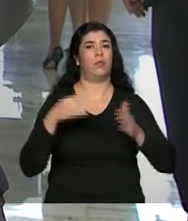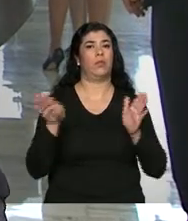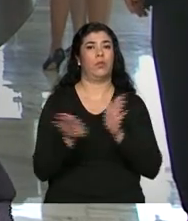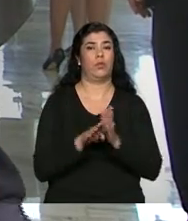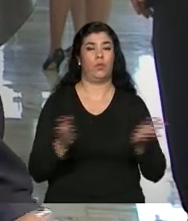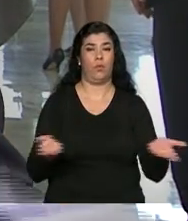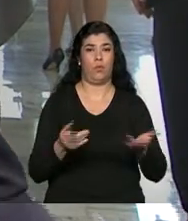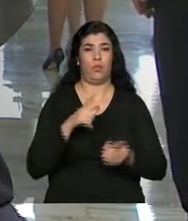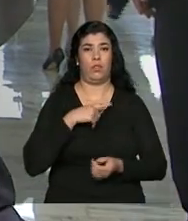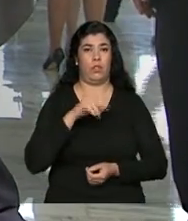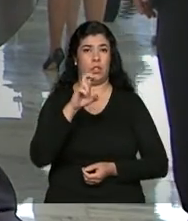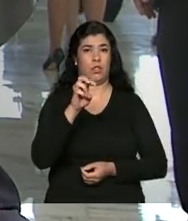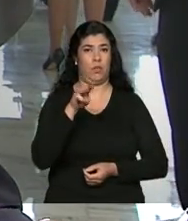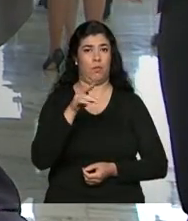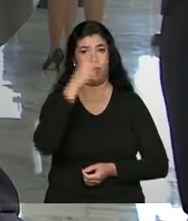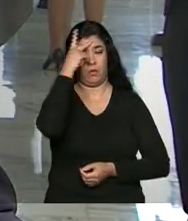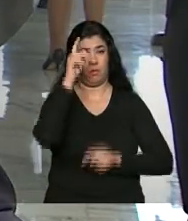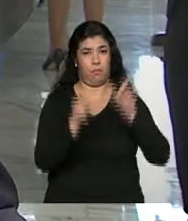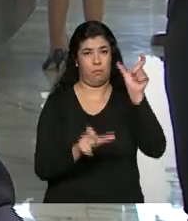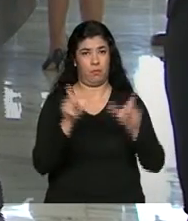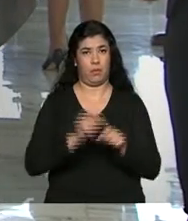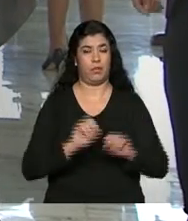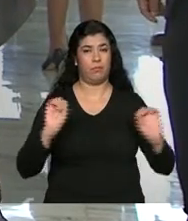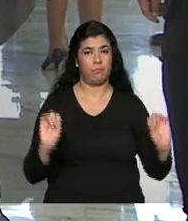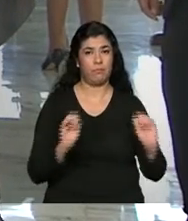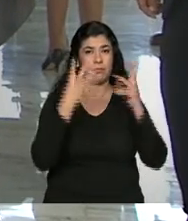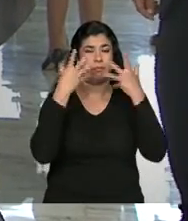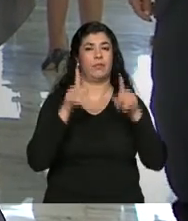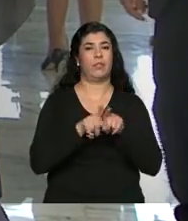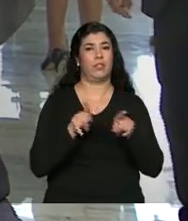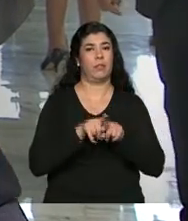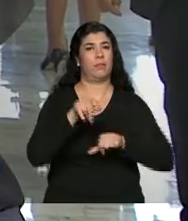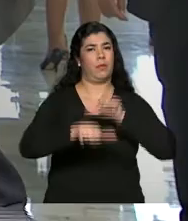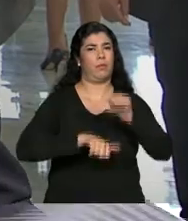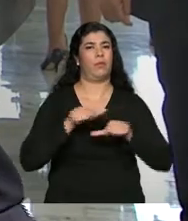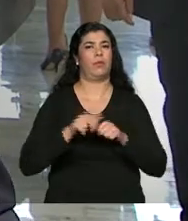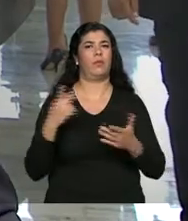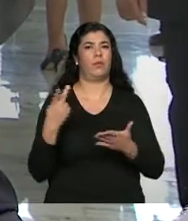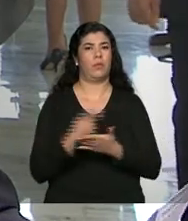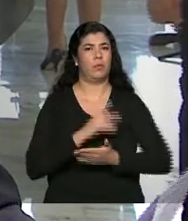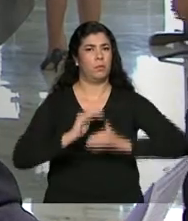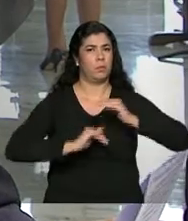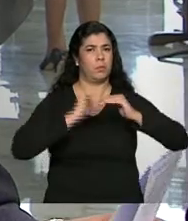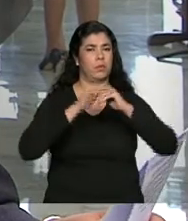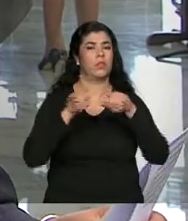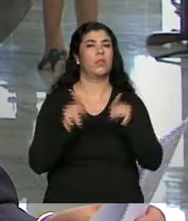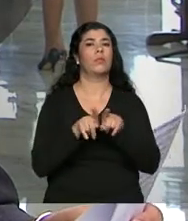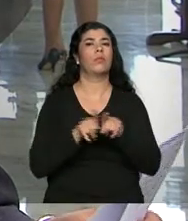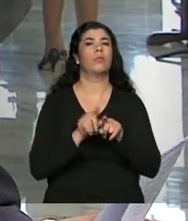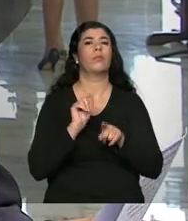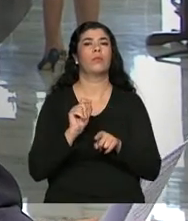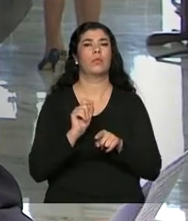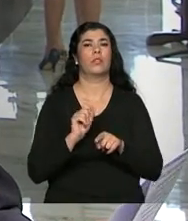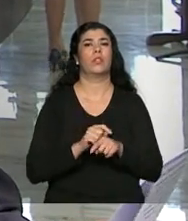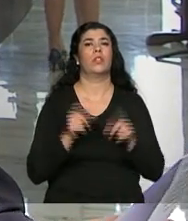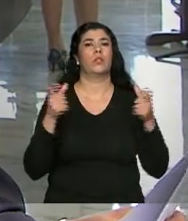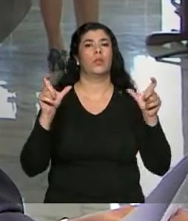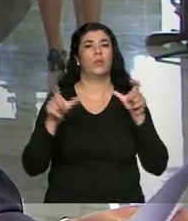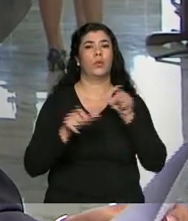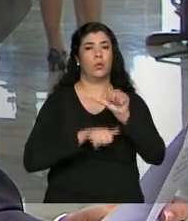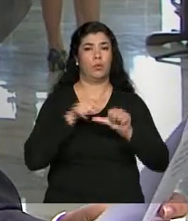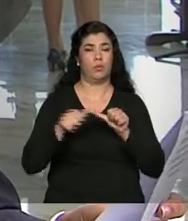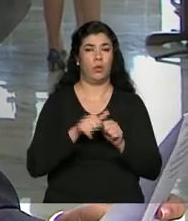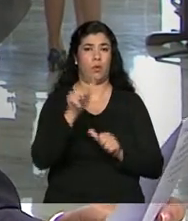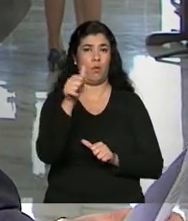microempreendedores que é comemorado hoje, número que é celebrado hoje. Outra mudança que alavancou o MEI foi a mudança, a redução de